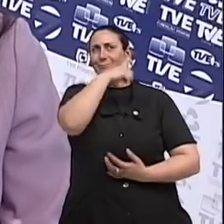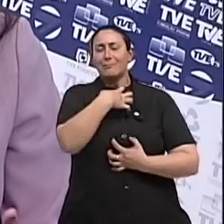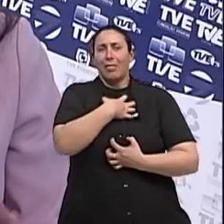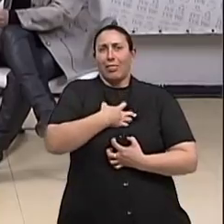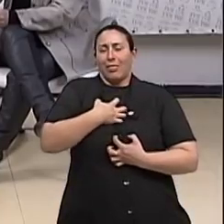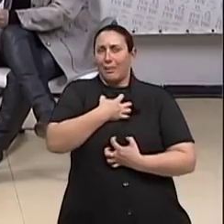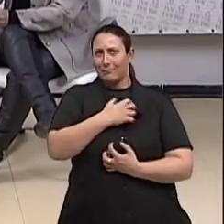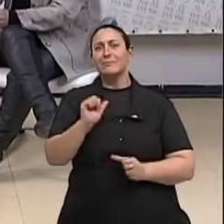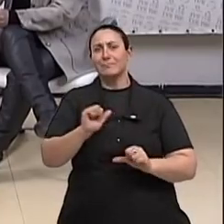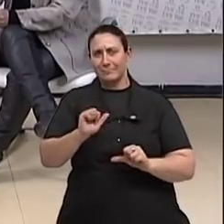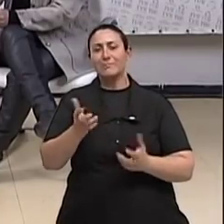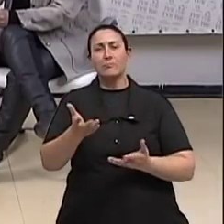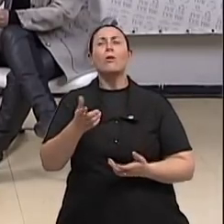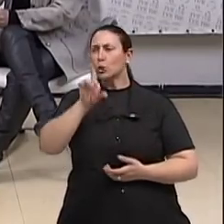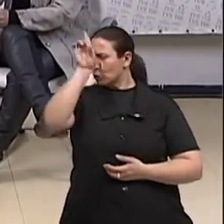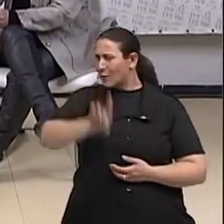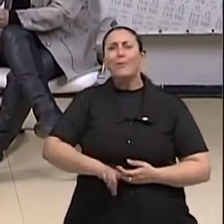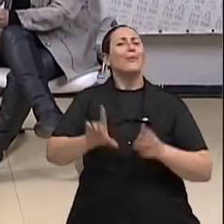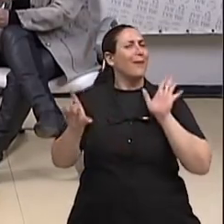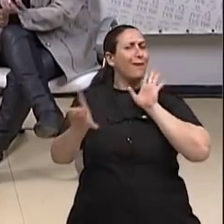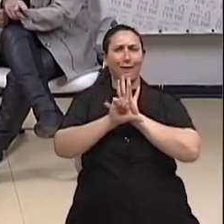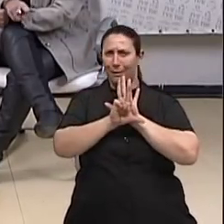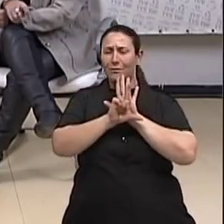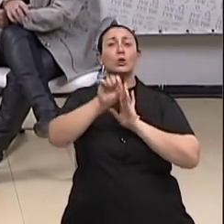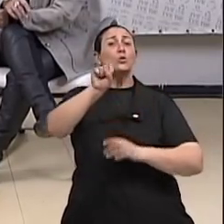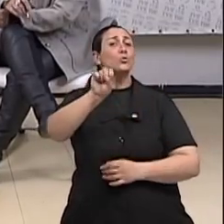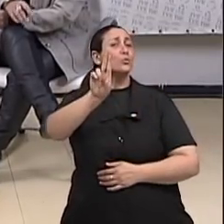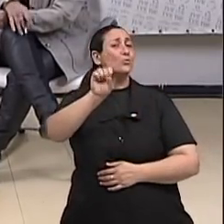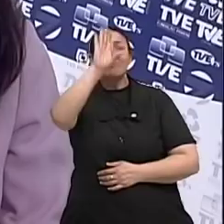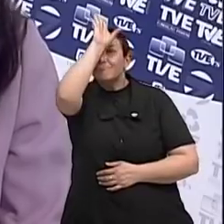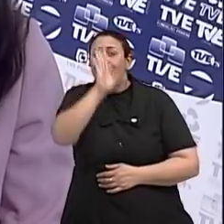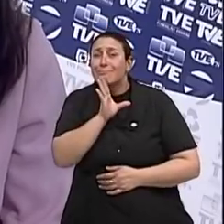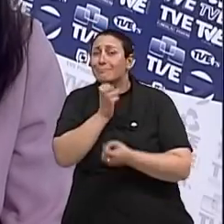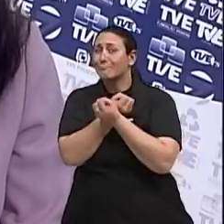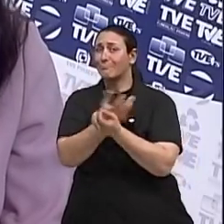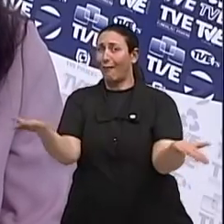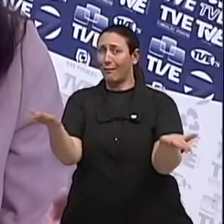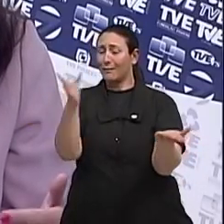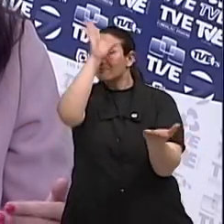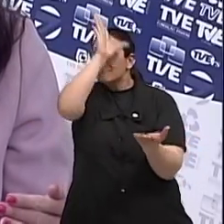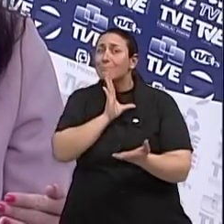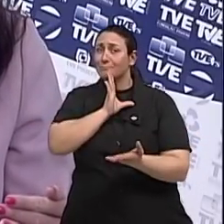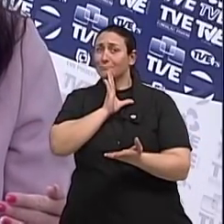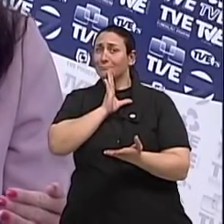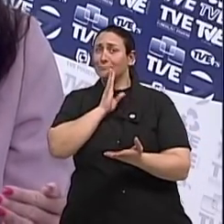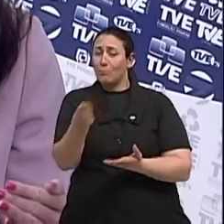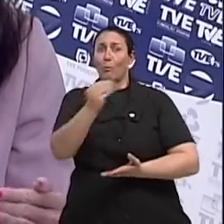então... E ela tem direito já, por lei. Ela tem direito, por lei, dentro do SUS também. Então, assim, isso é um